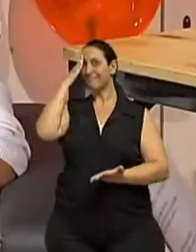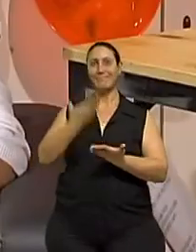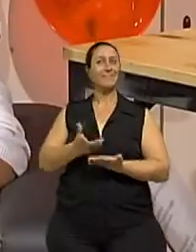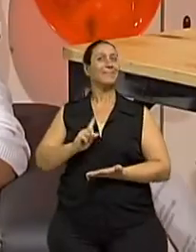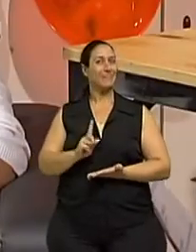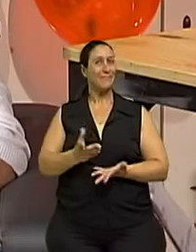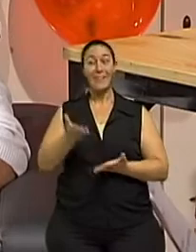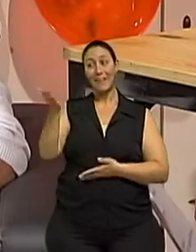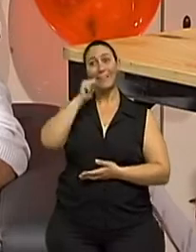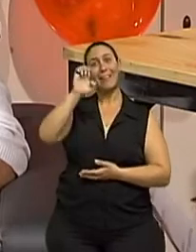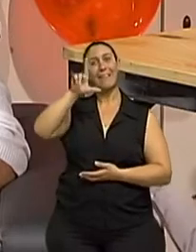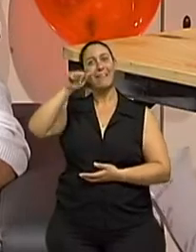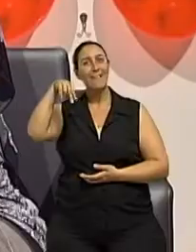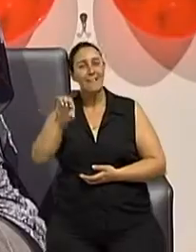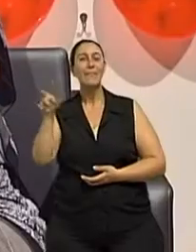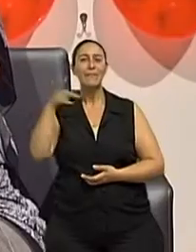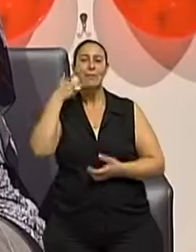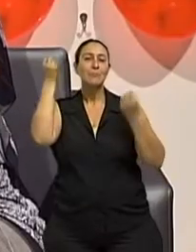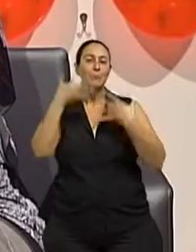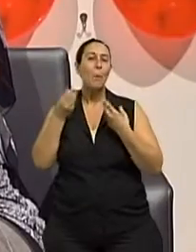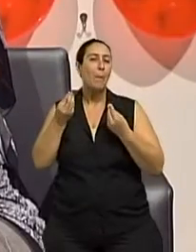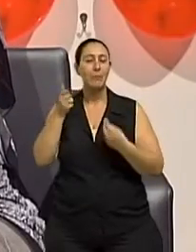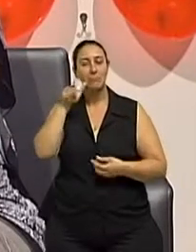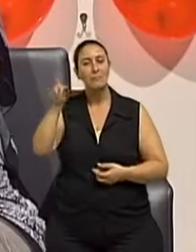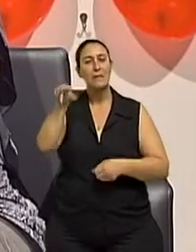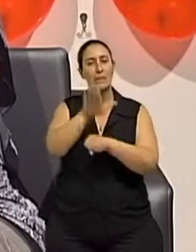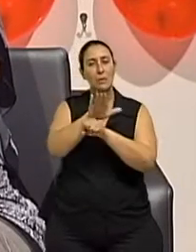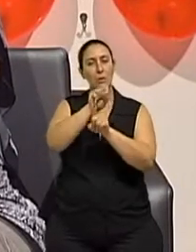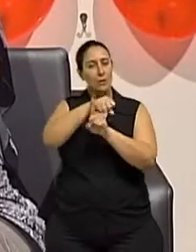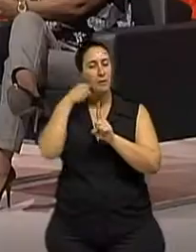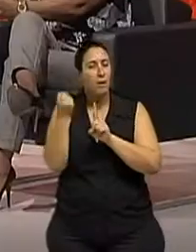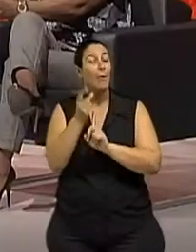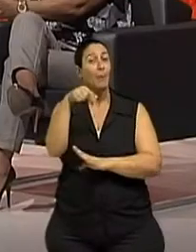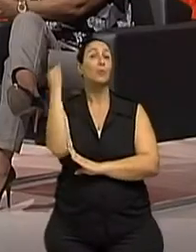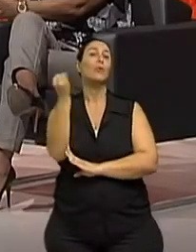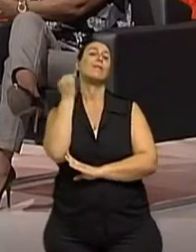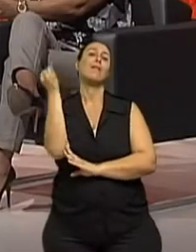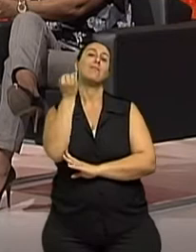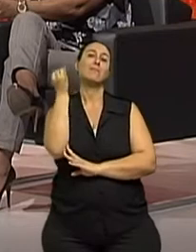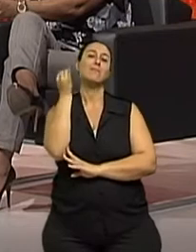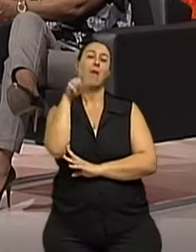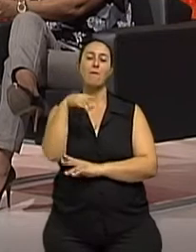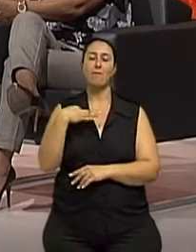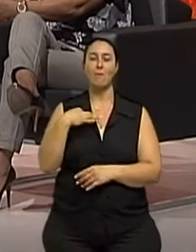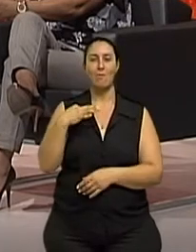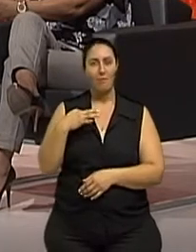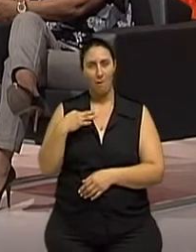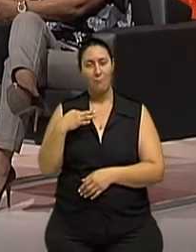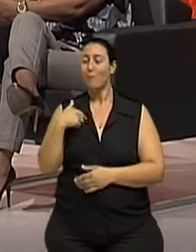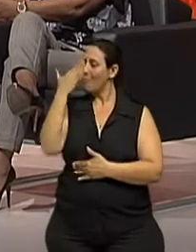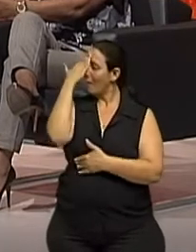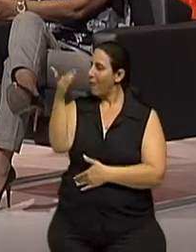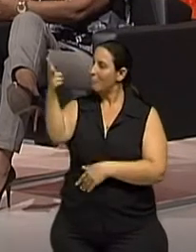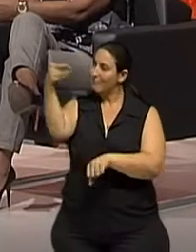aqui conosco para falar sobre esse assunto como gerontóloga, como assistente social. Quer dizer, a importância de ser voluntária. Um prazer te ter no programa mais